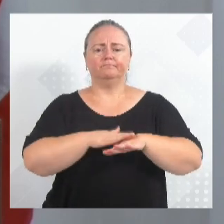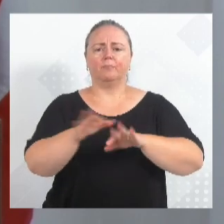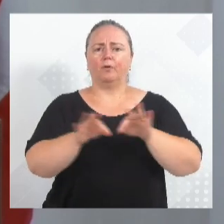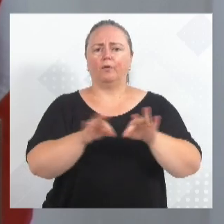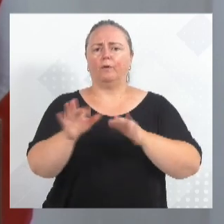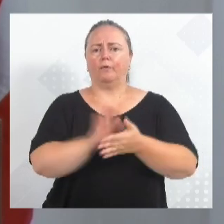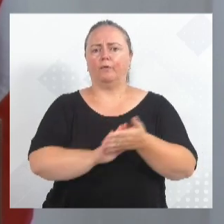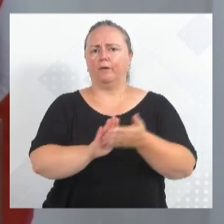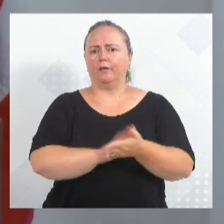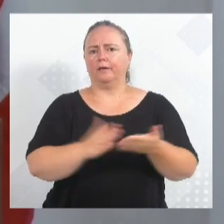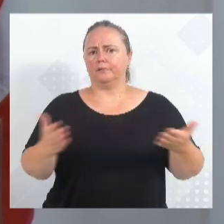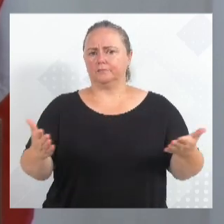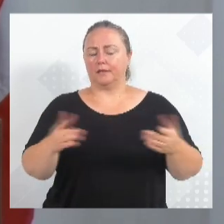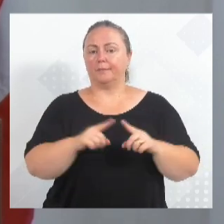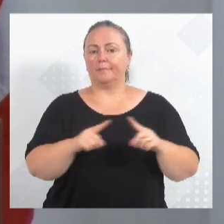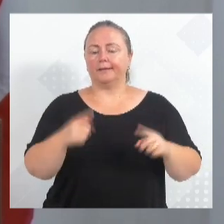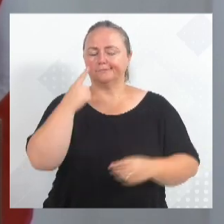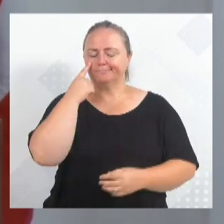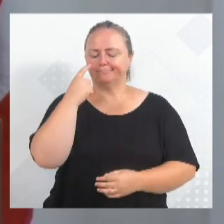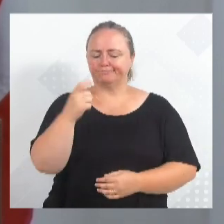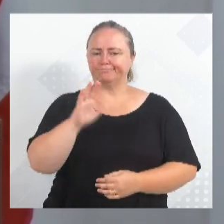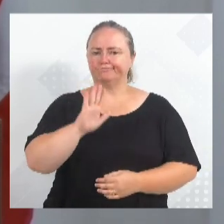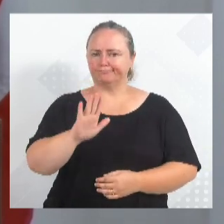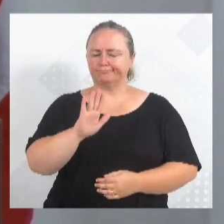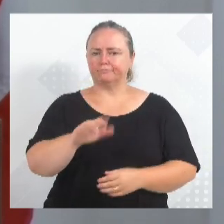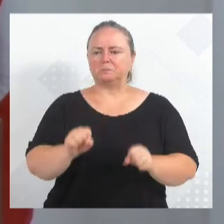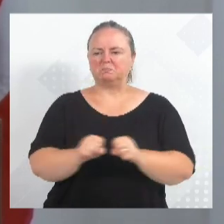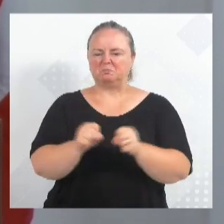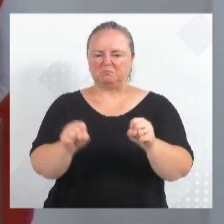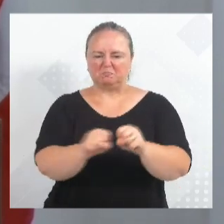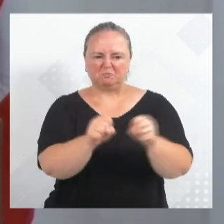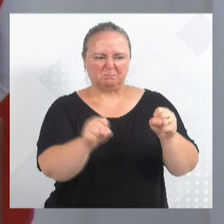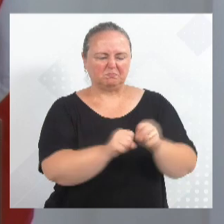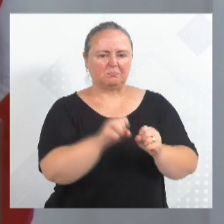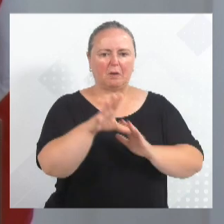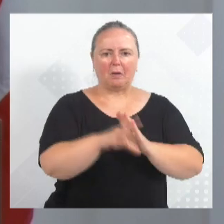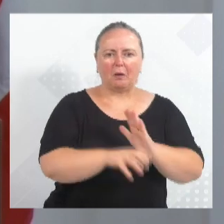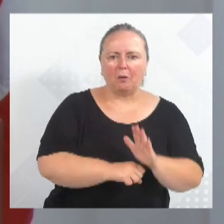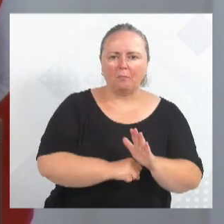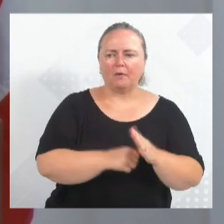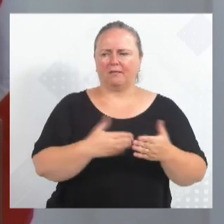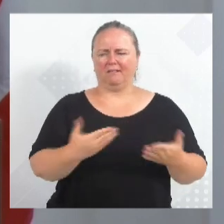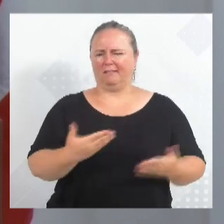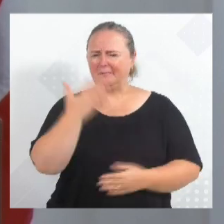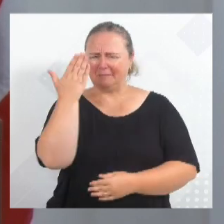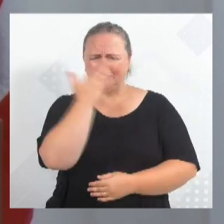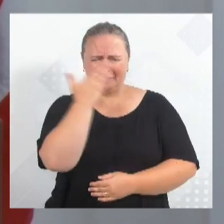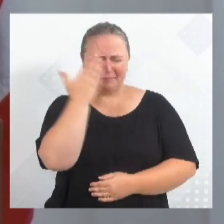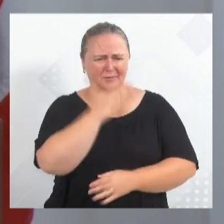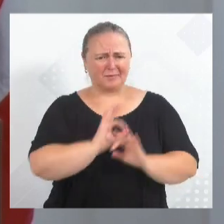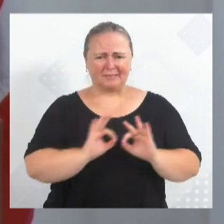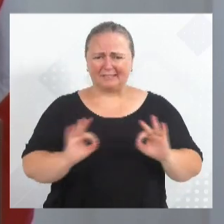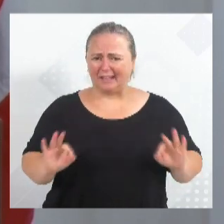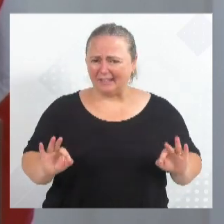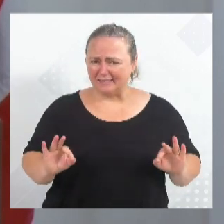é interessante que eles vão lá, depredam, roubam, ninguém vê nada, gente, ninguém vê nada.